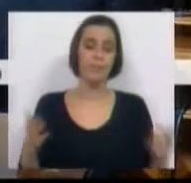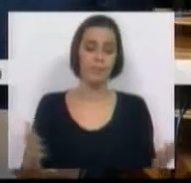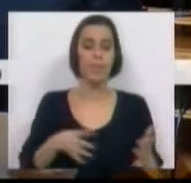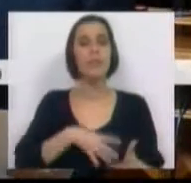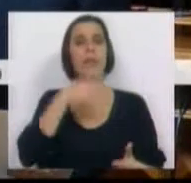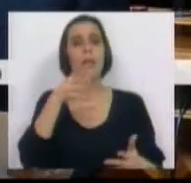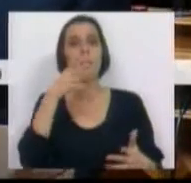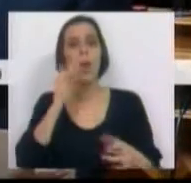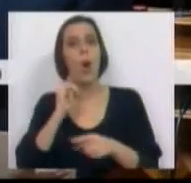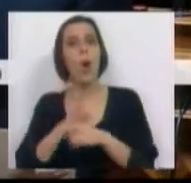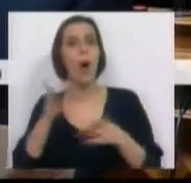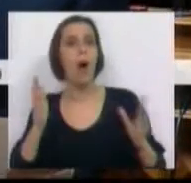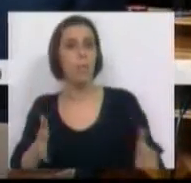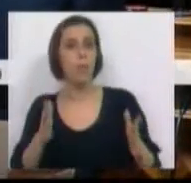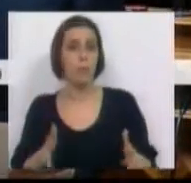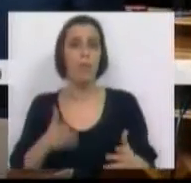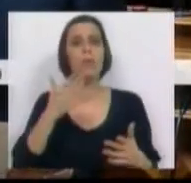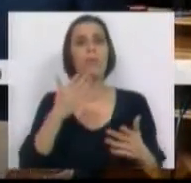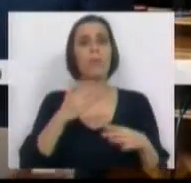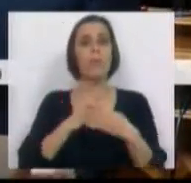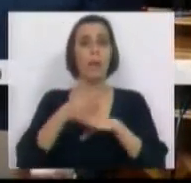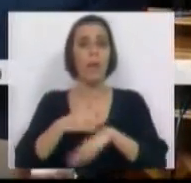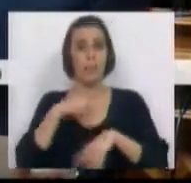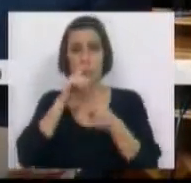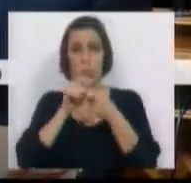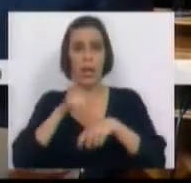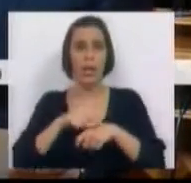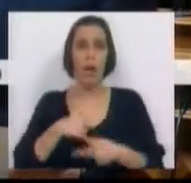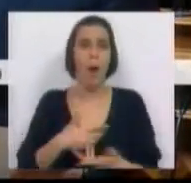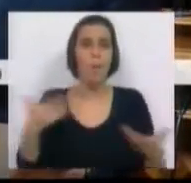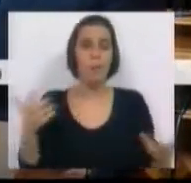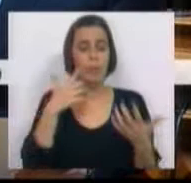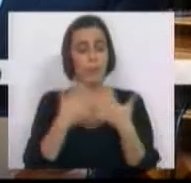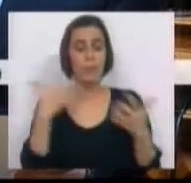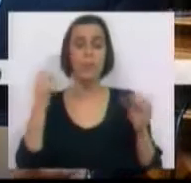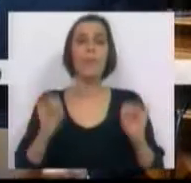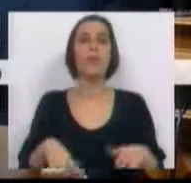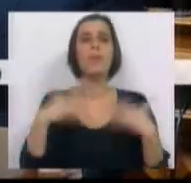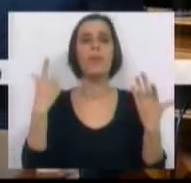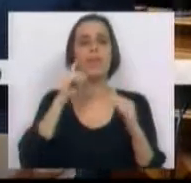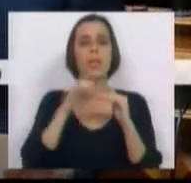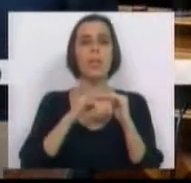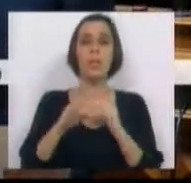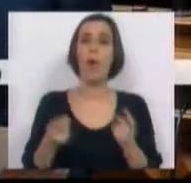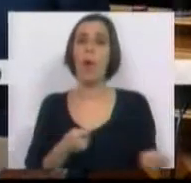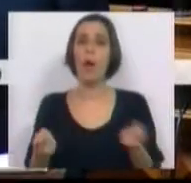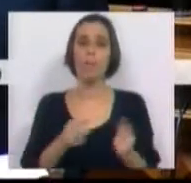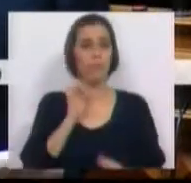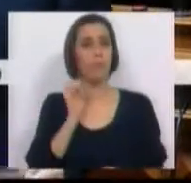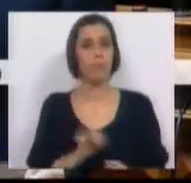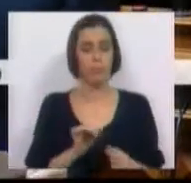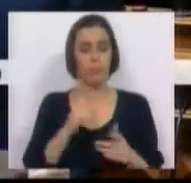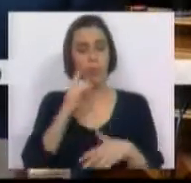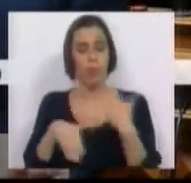Sem explicações outras, que o tempo de intervenção não admite, destacamos os princípios da estabilidade organizacional,